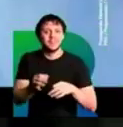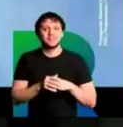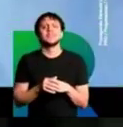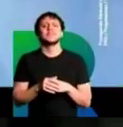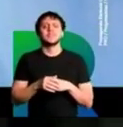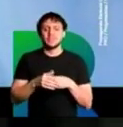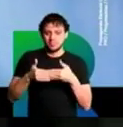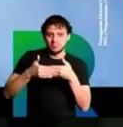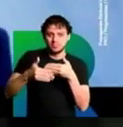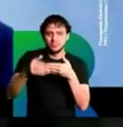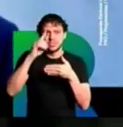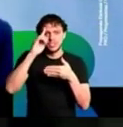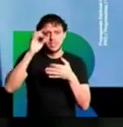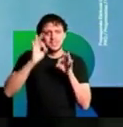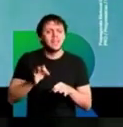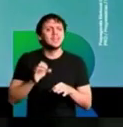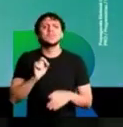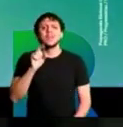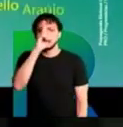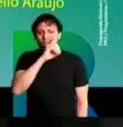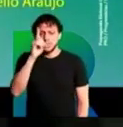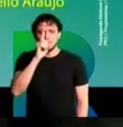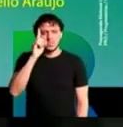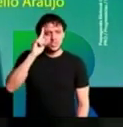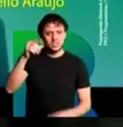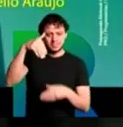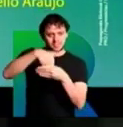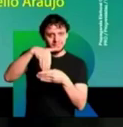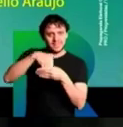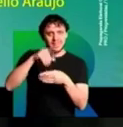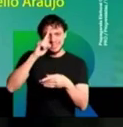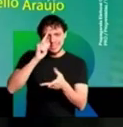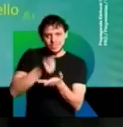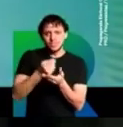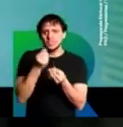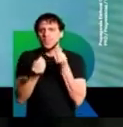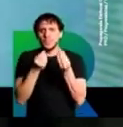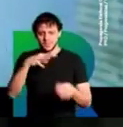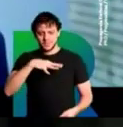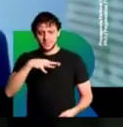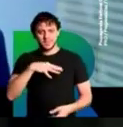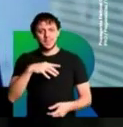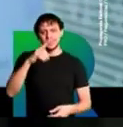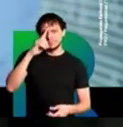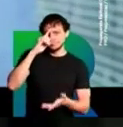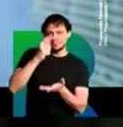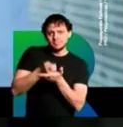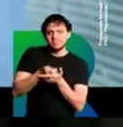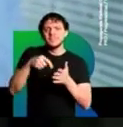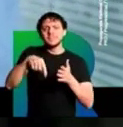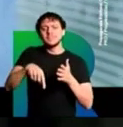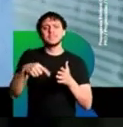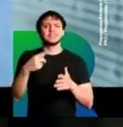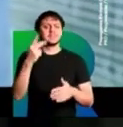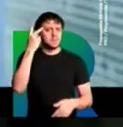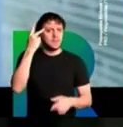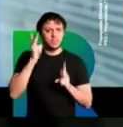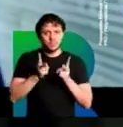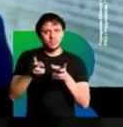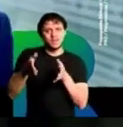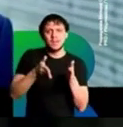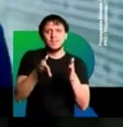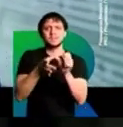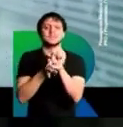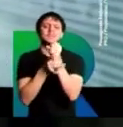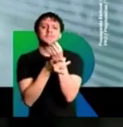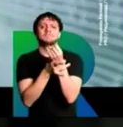Pessoal, está chegando o grande dia. Domingo que vem é o dia das eleições. Dia de definir o futuro da cidade. Um dia de definir, por São